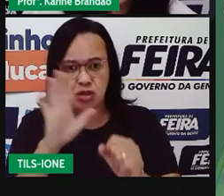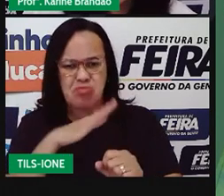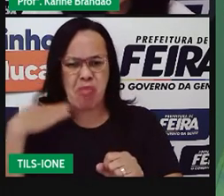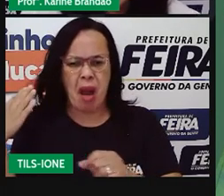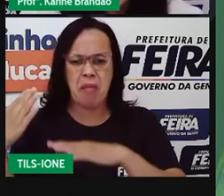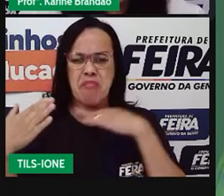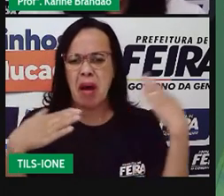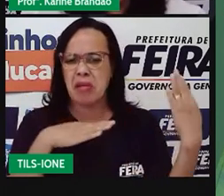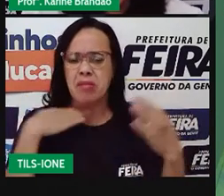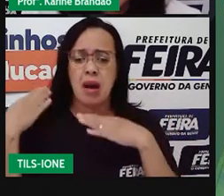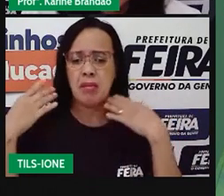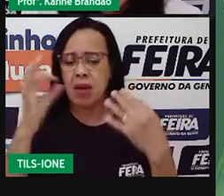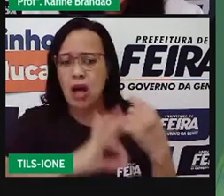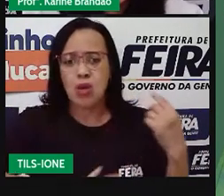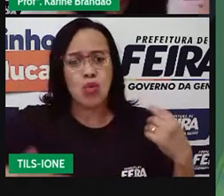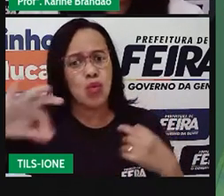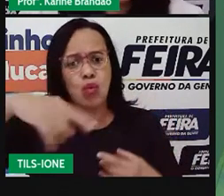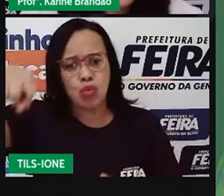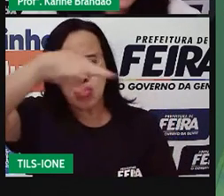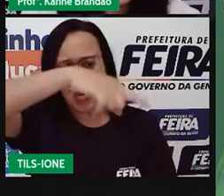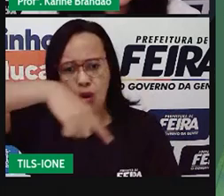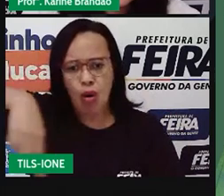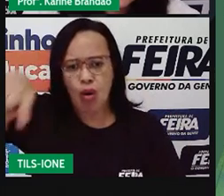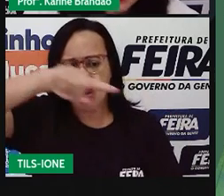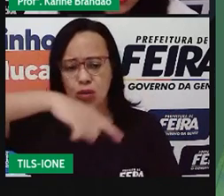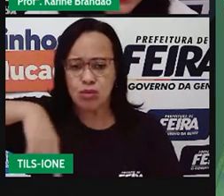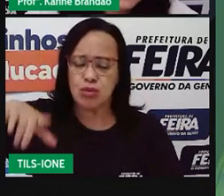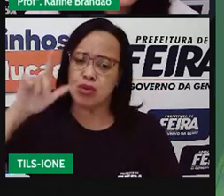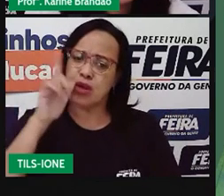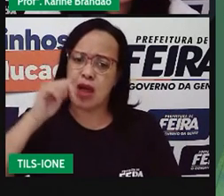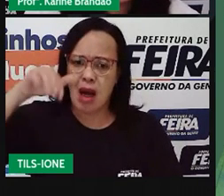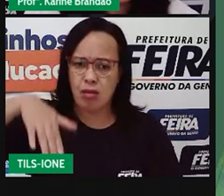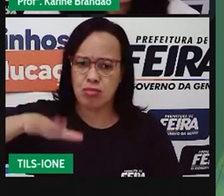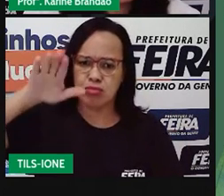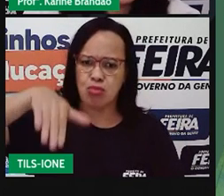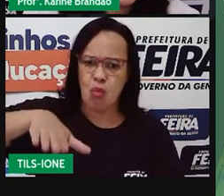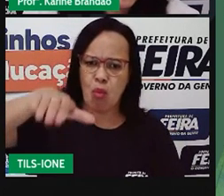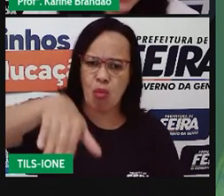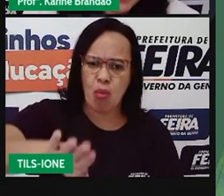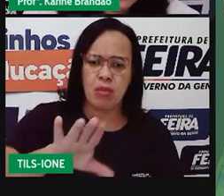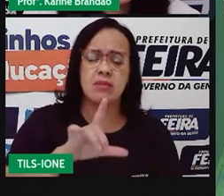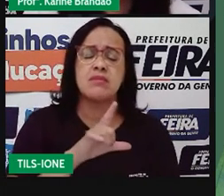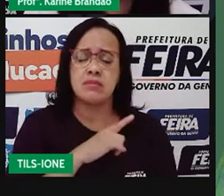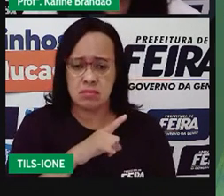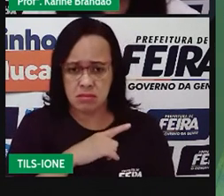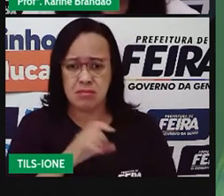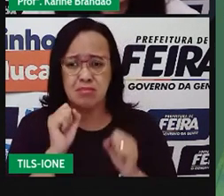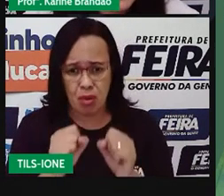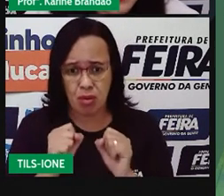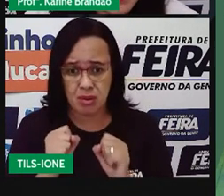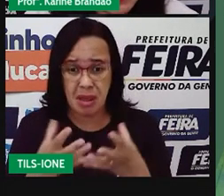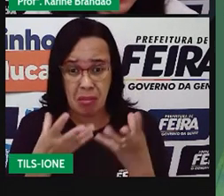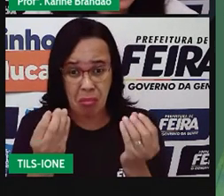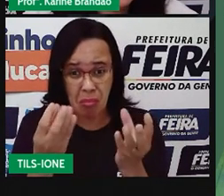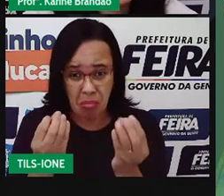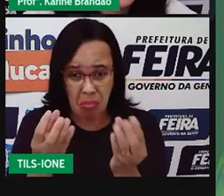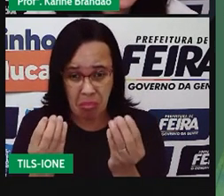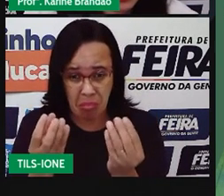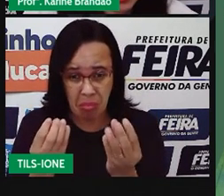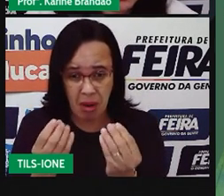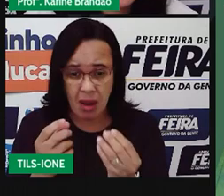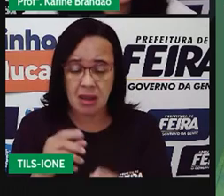crescimento, a reprodução desenfreada dessas algas, gera esse desequilíbrio